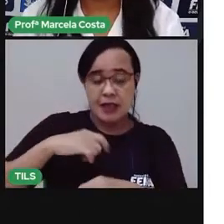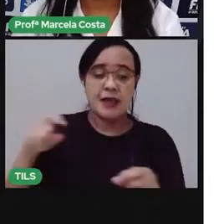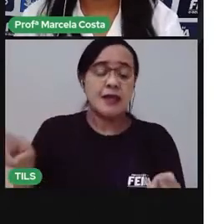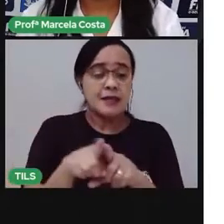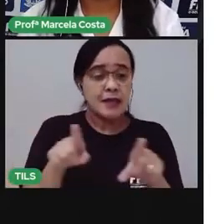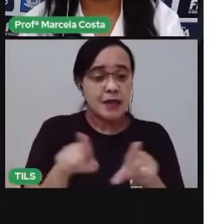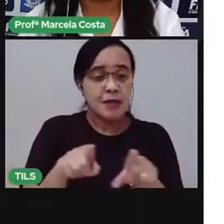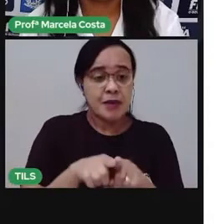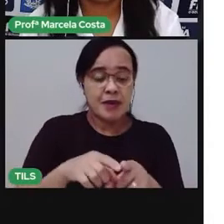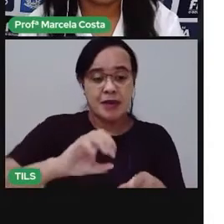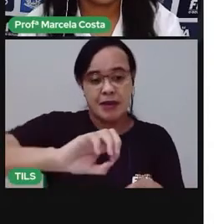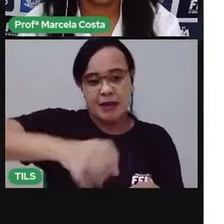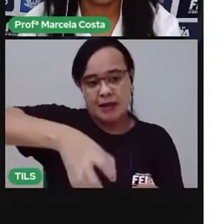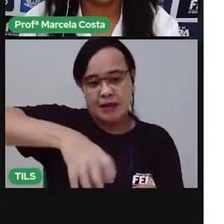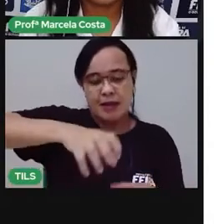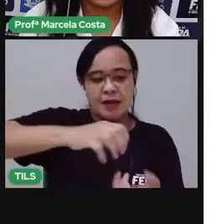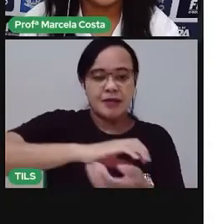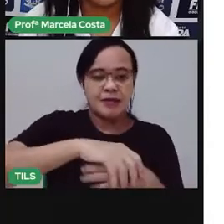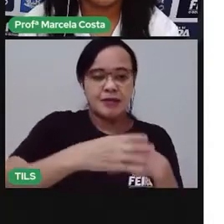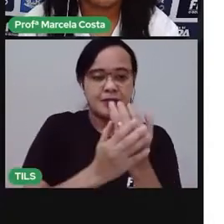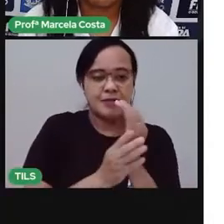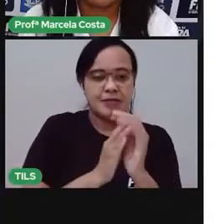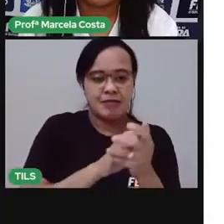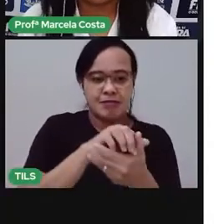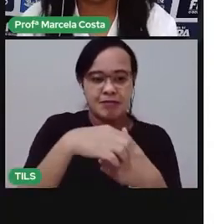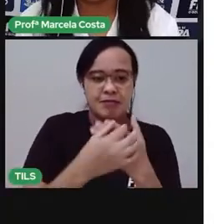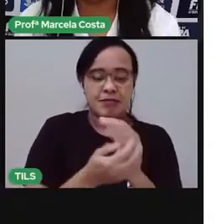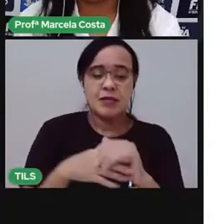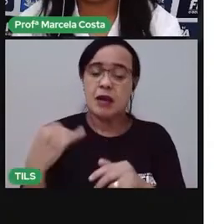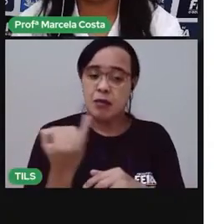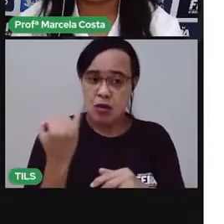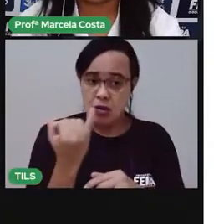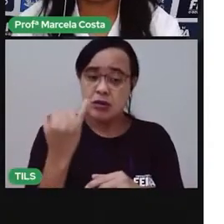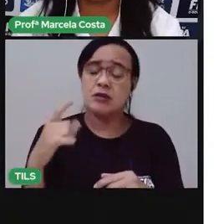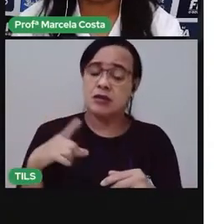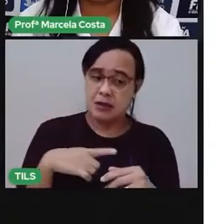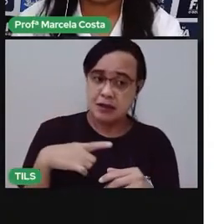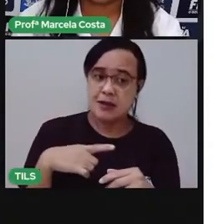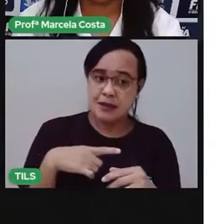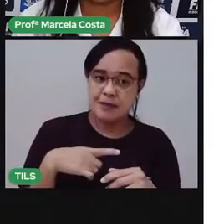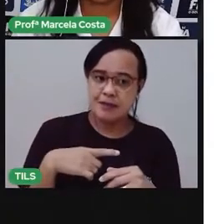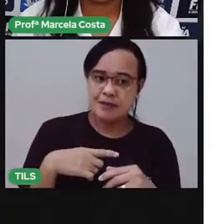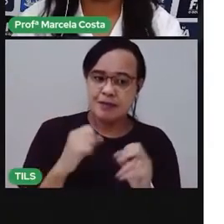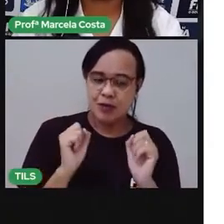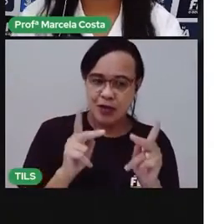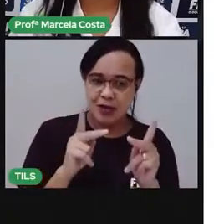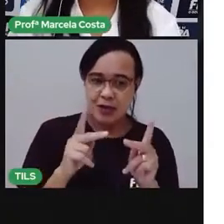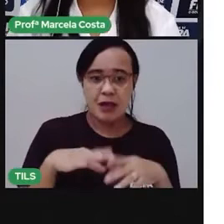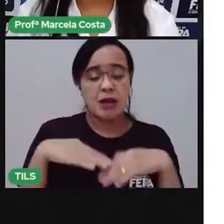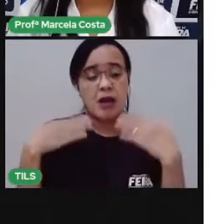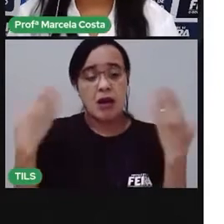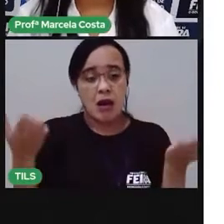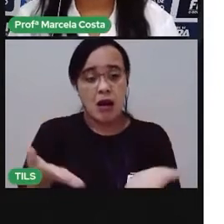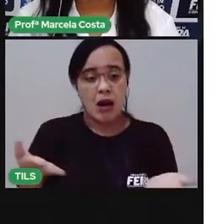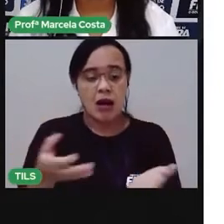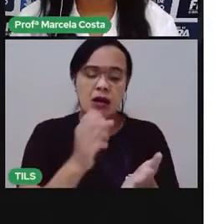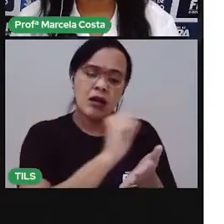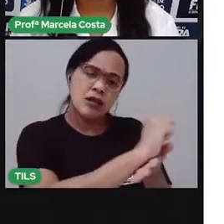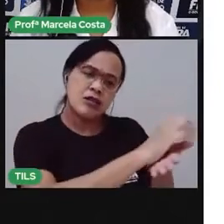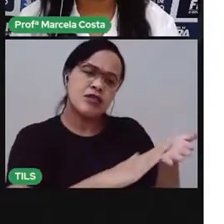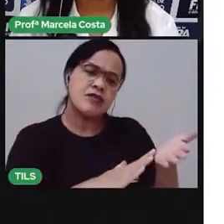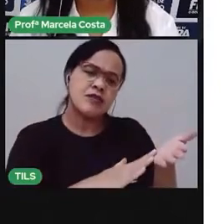Agora, crianças, a gente vai fazer uma atividade. Lembra que eu pedi pra vocês prepararem a sua atividade de ciências